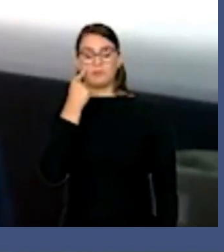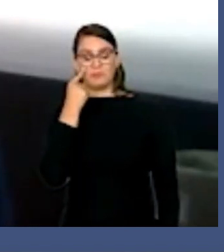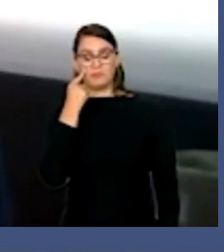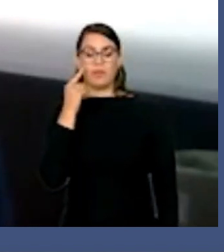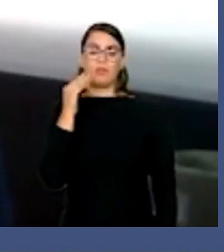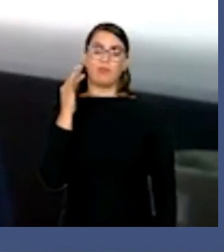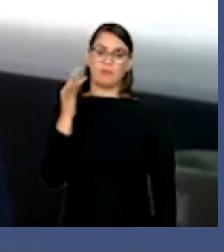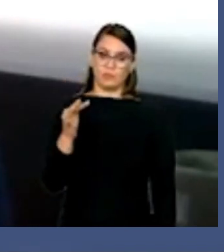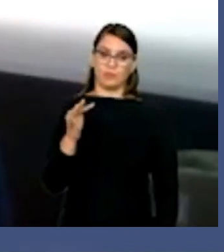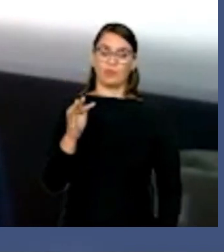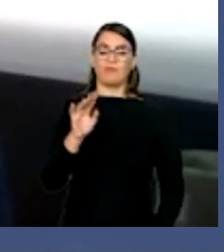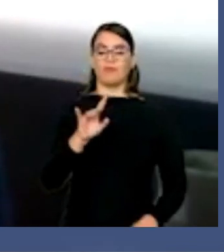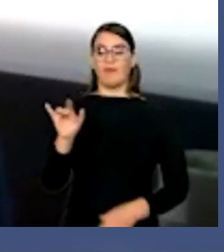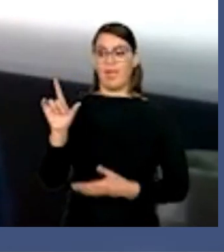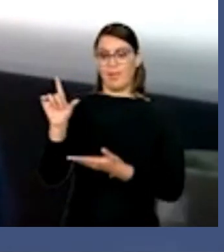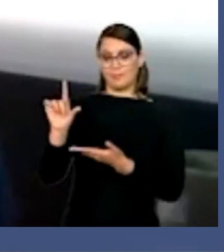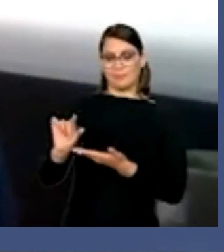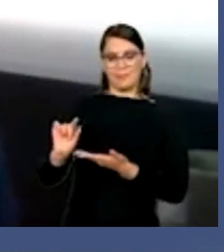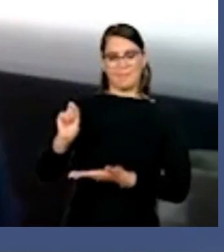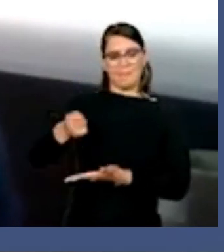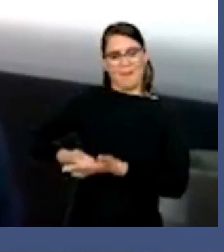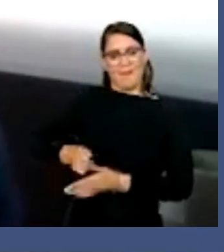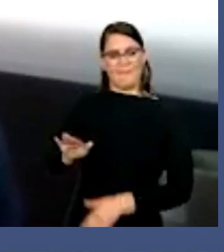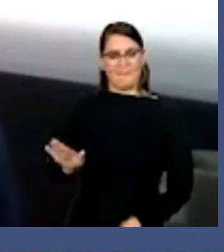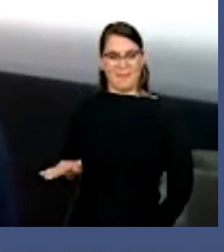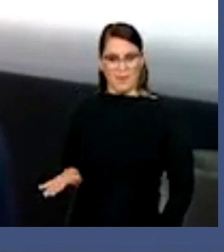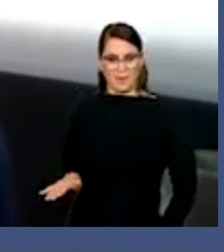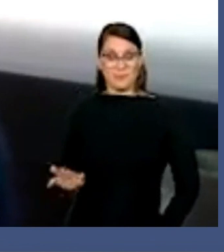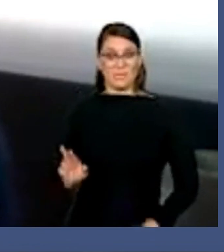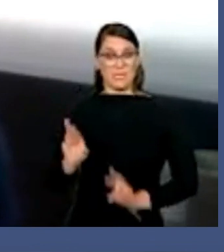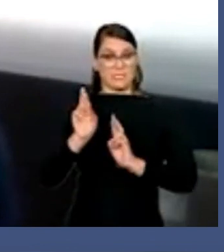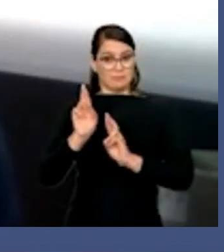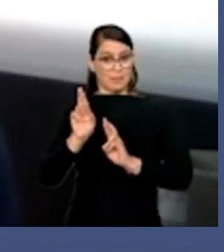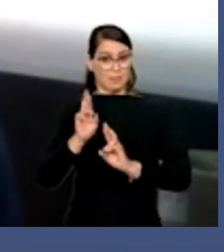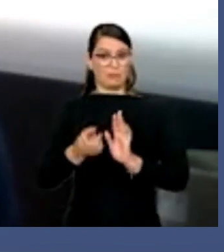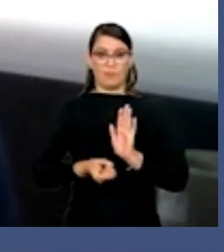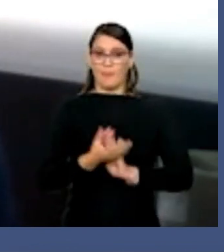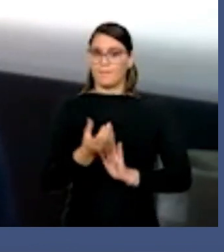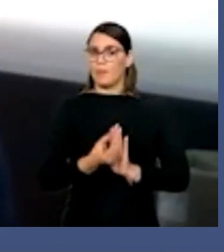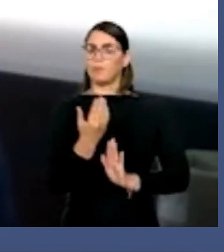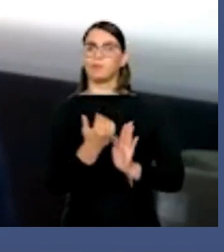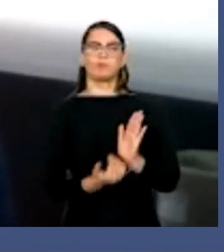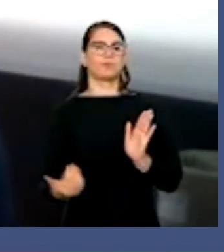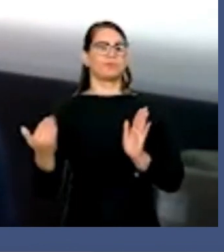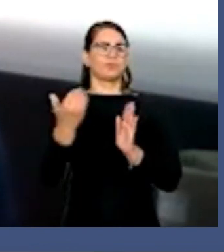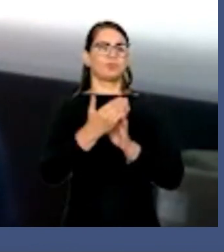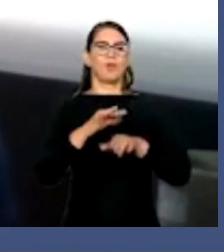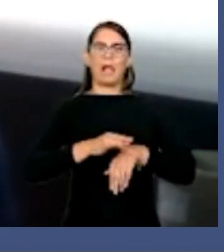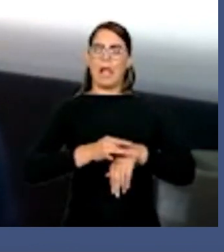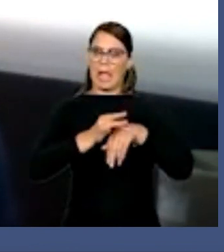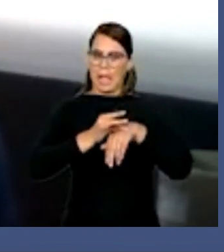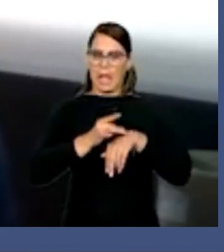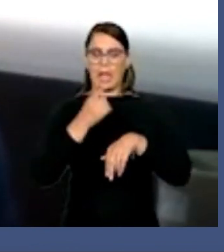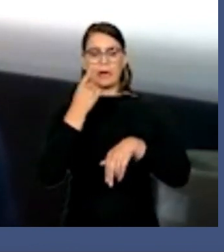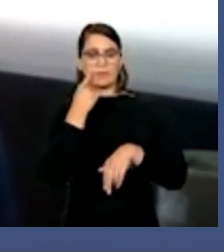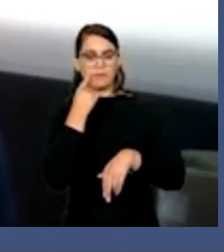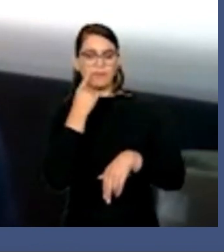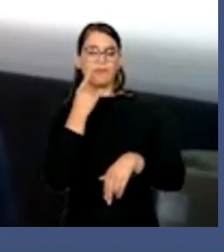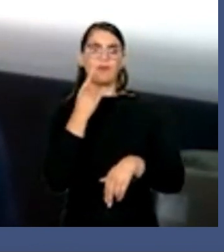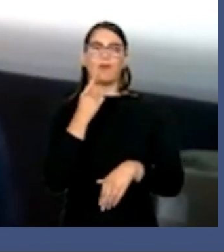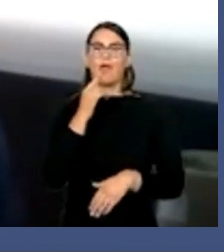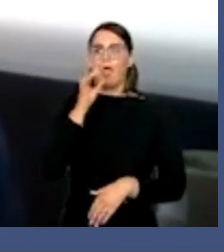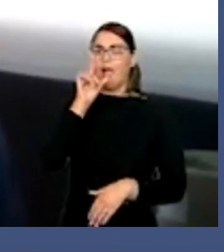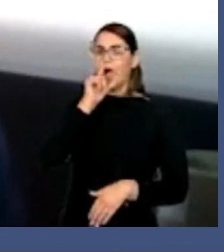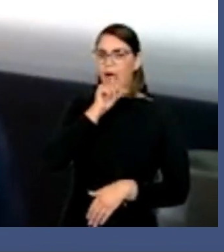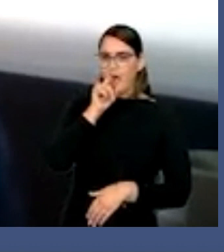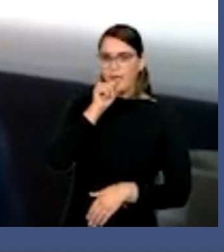de redução do custo. Nossa expectativa indica uma produção recorde de carne, considerando aves, suínos e